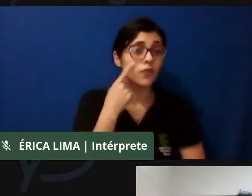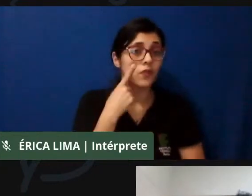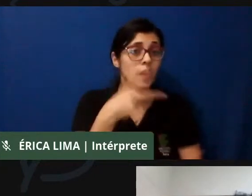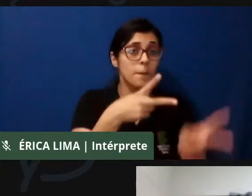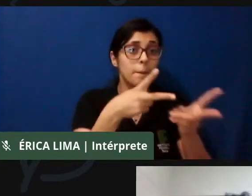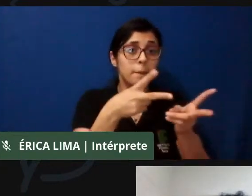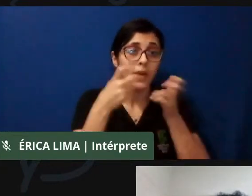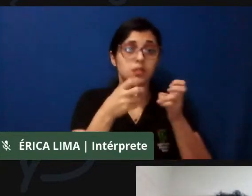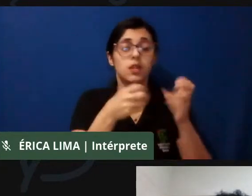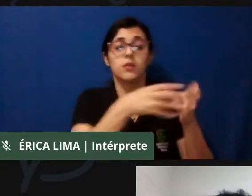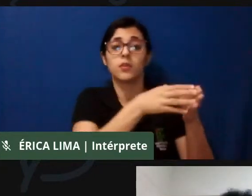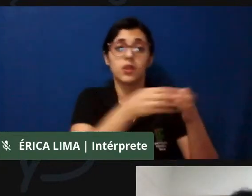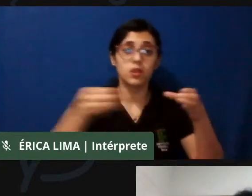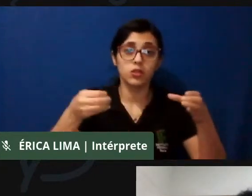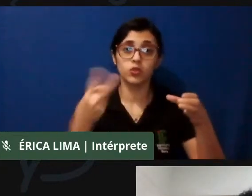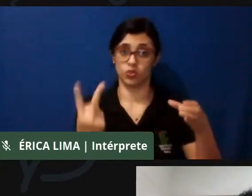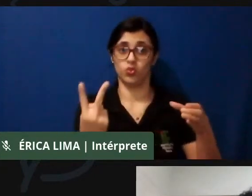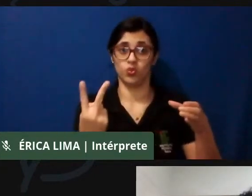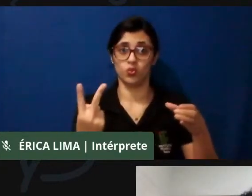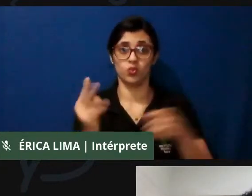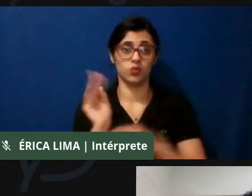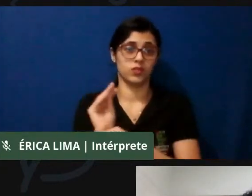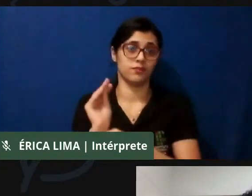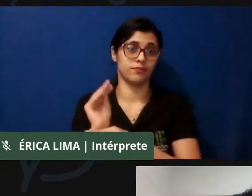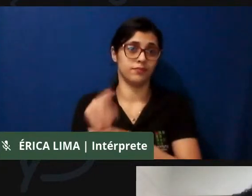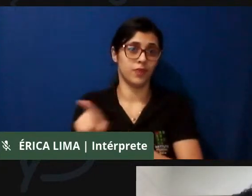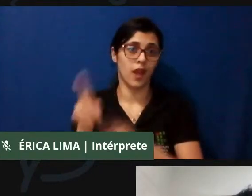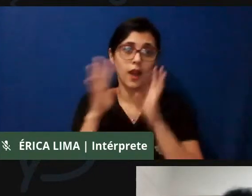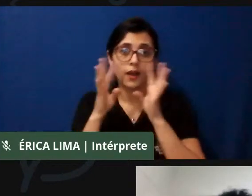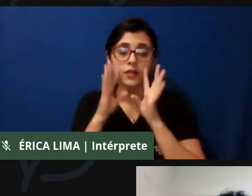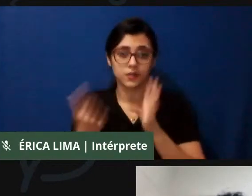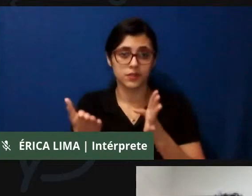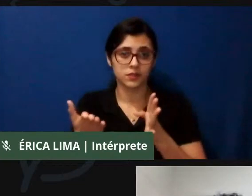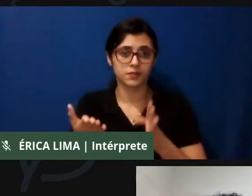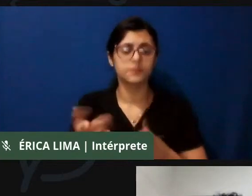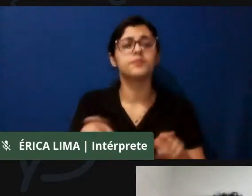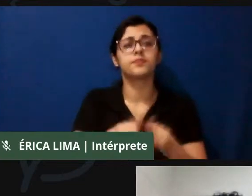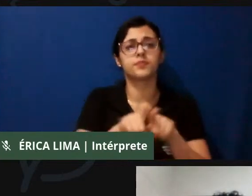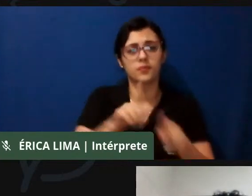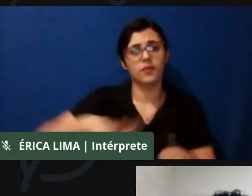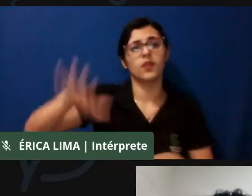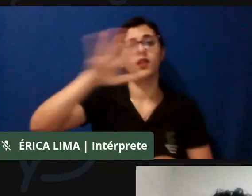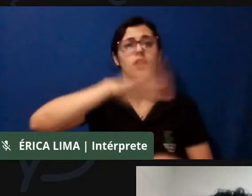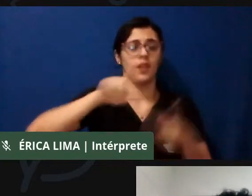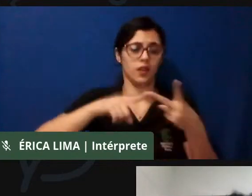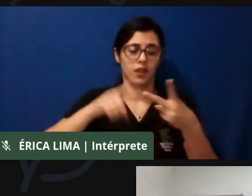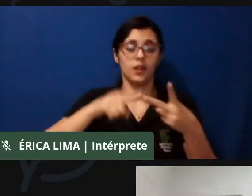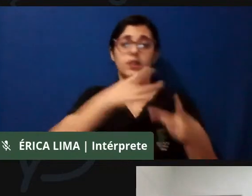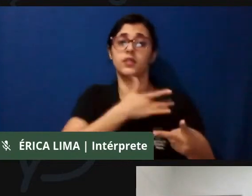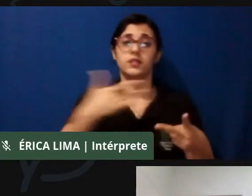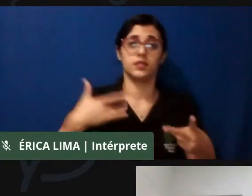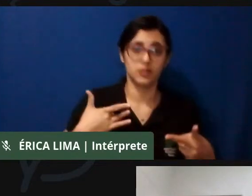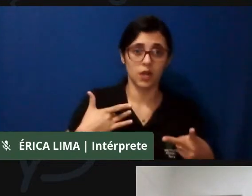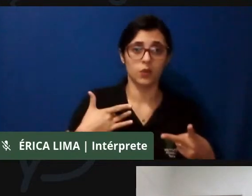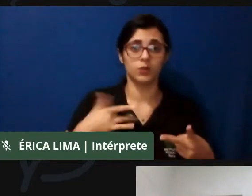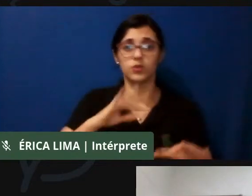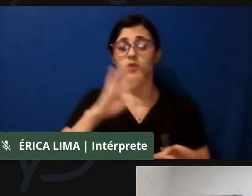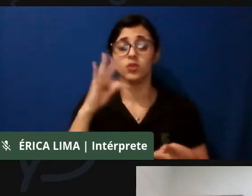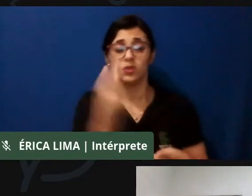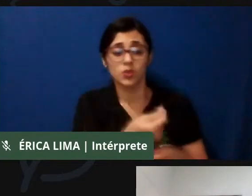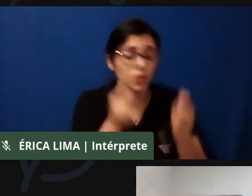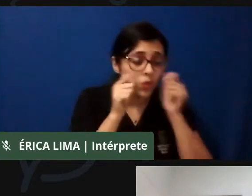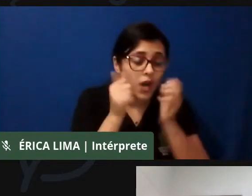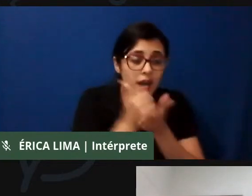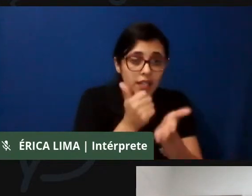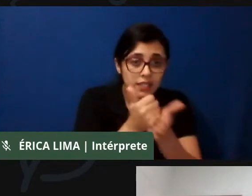a poste de saúde. No momento da Covid, em todas as comunidades quilombolas, o atendimento básico foi suspenso, o que